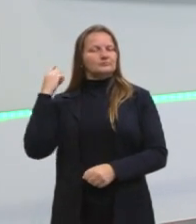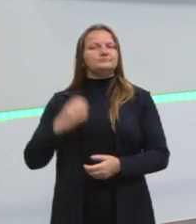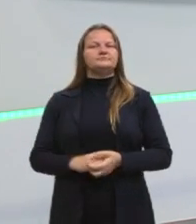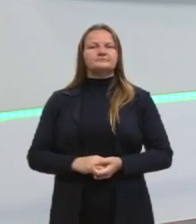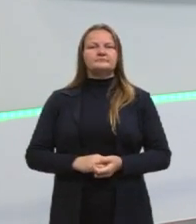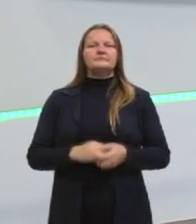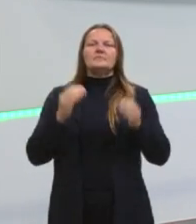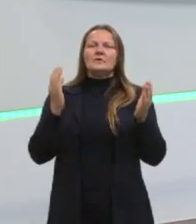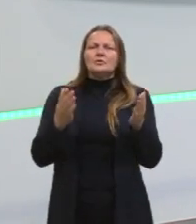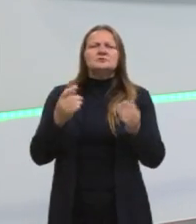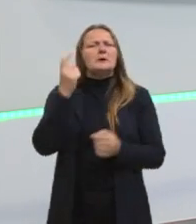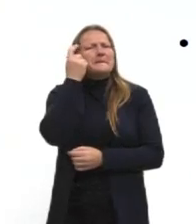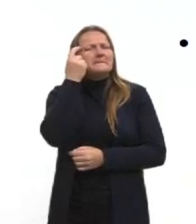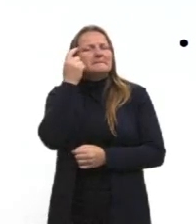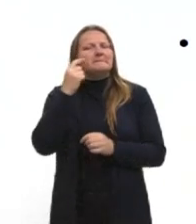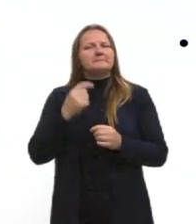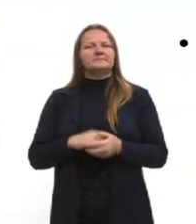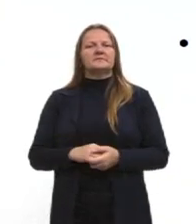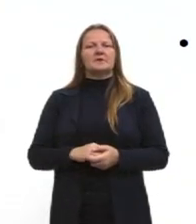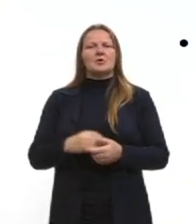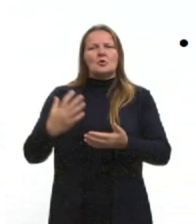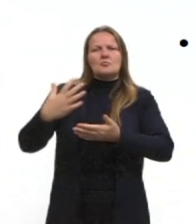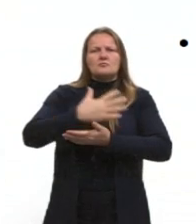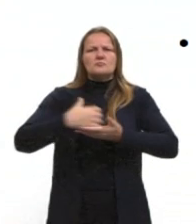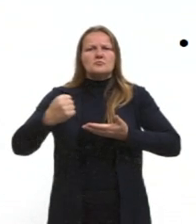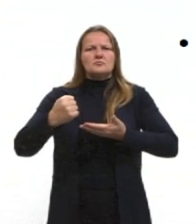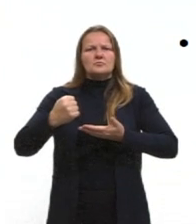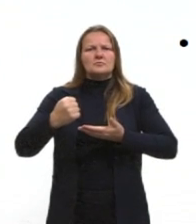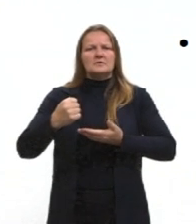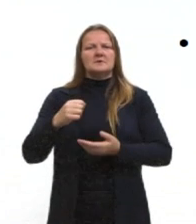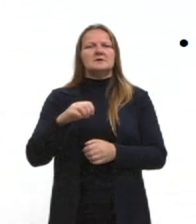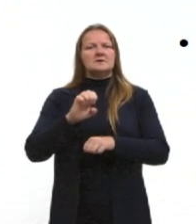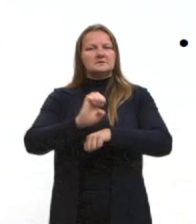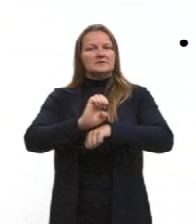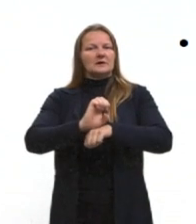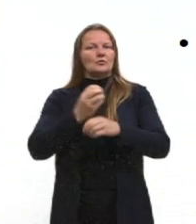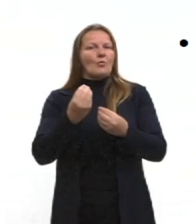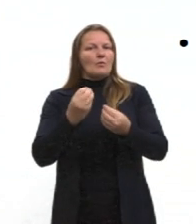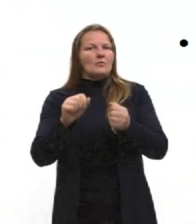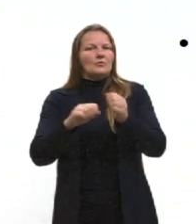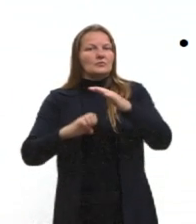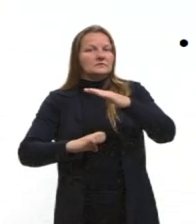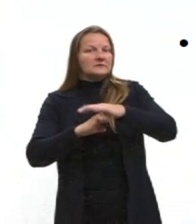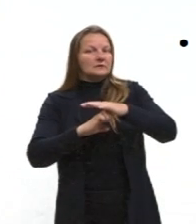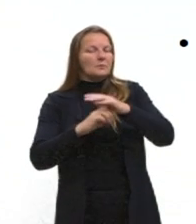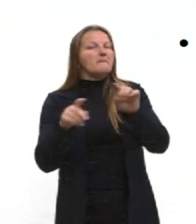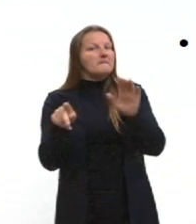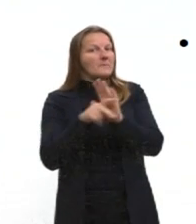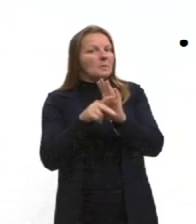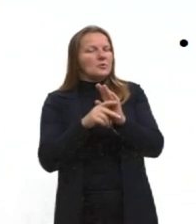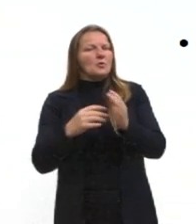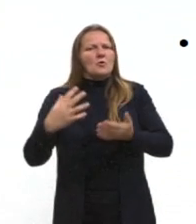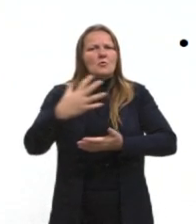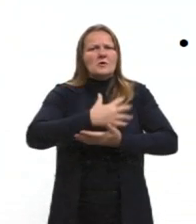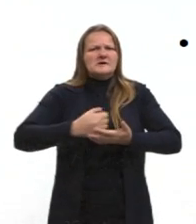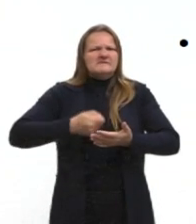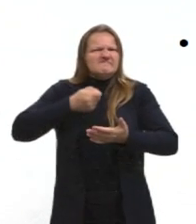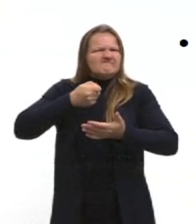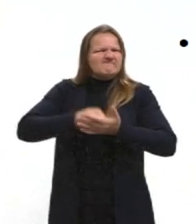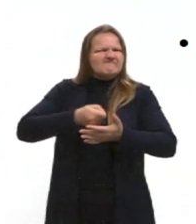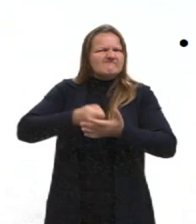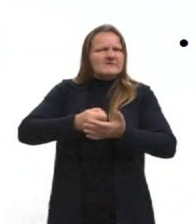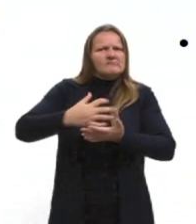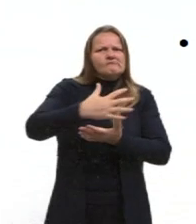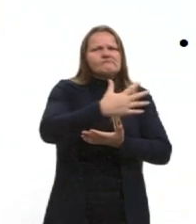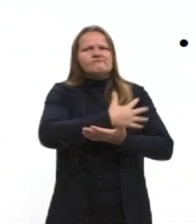a gente vai tentar pensar isso. O que é um golpe de Estado? É quando se toma o poder à força. Hoje